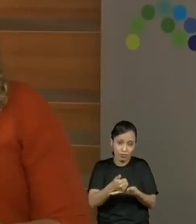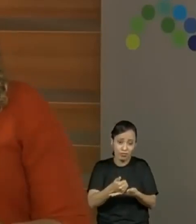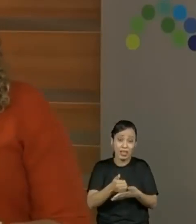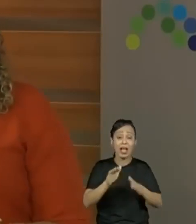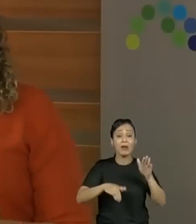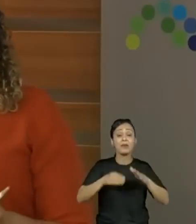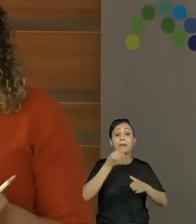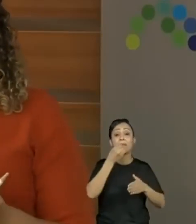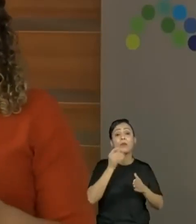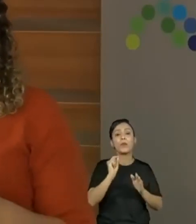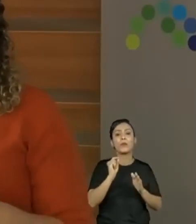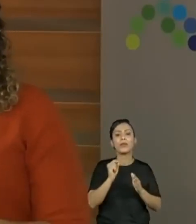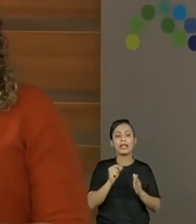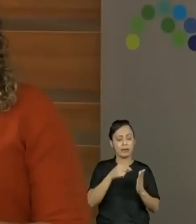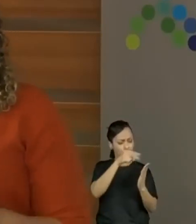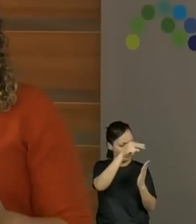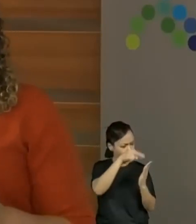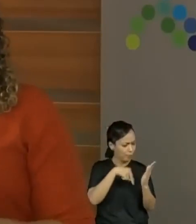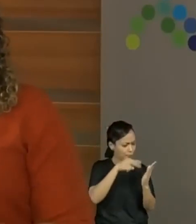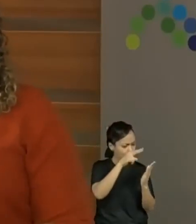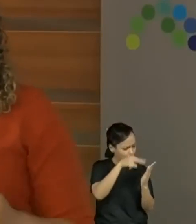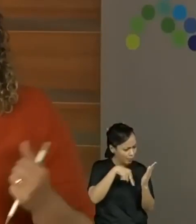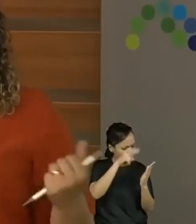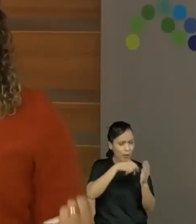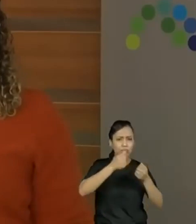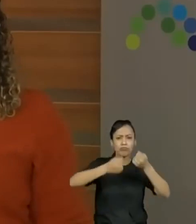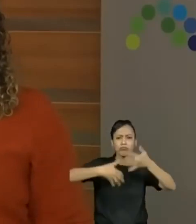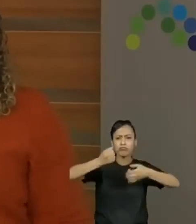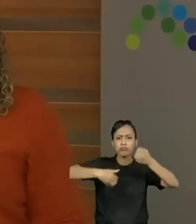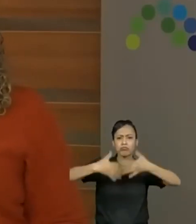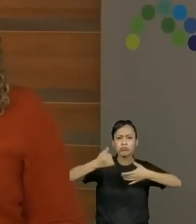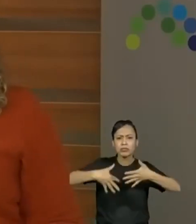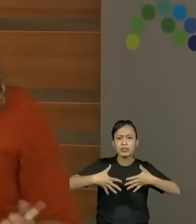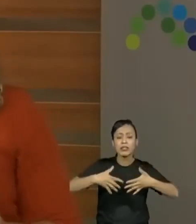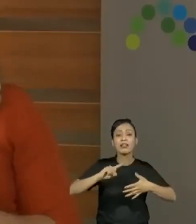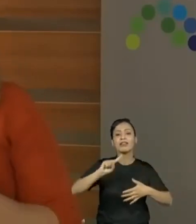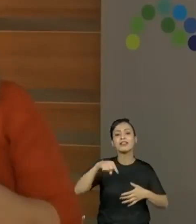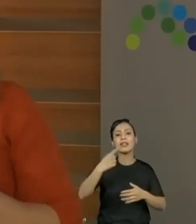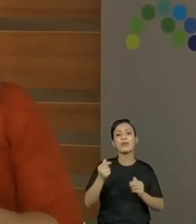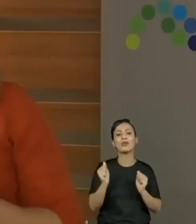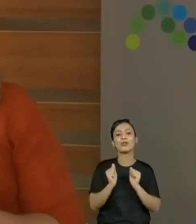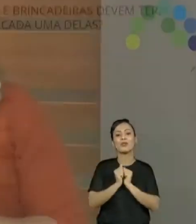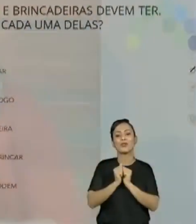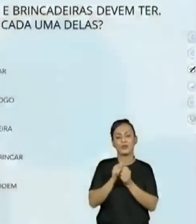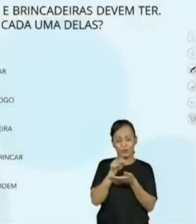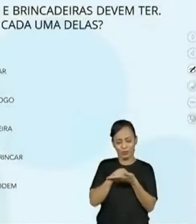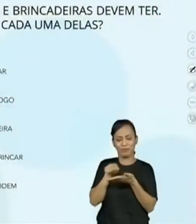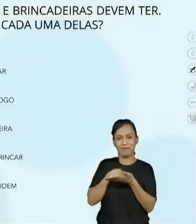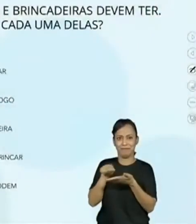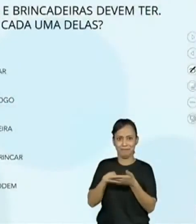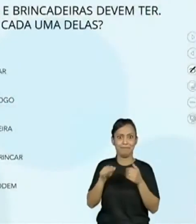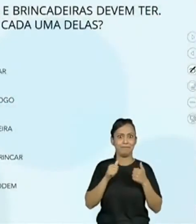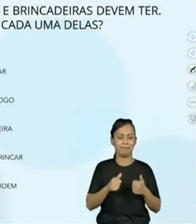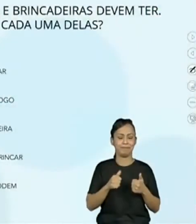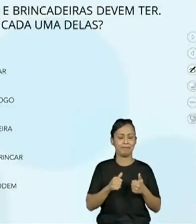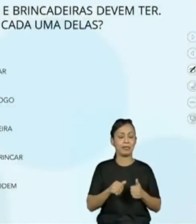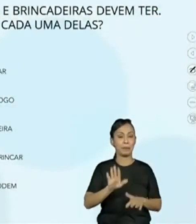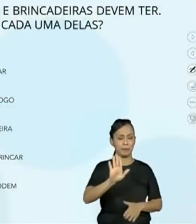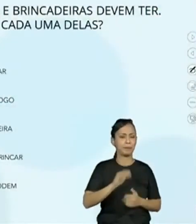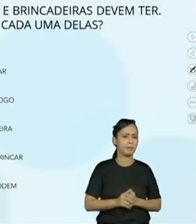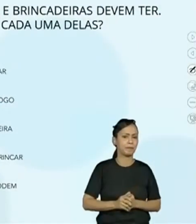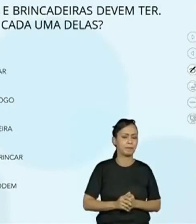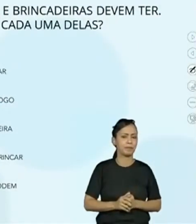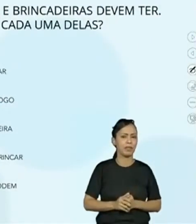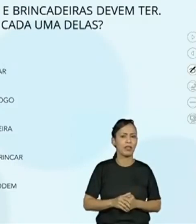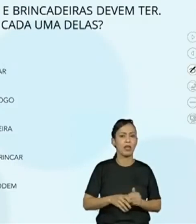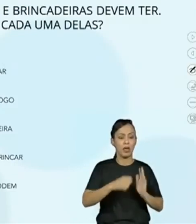ler e aí vocês vão me dizendo cada um deles com a ajuda aqui da professora Kelly. Então, primeira coisa, quando a gente pega lá